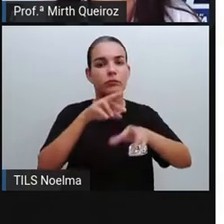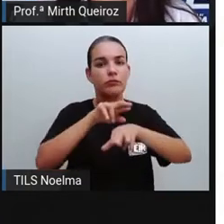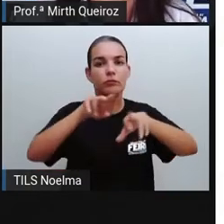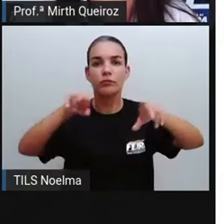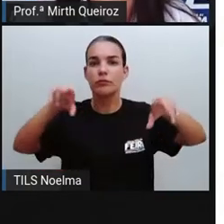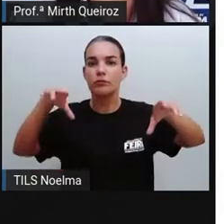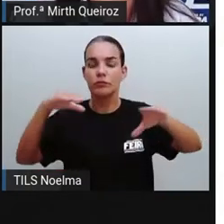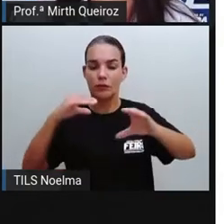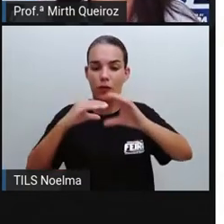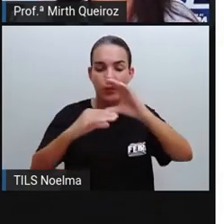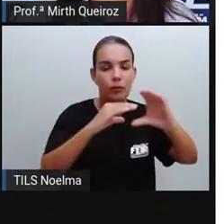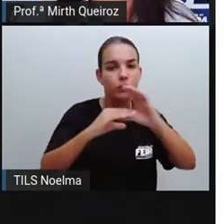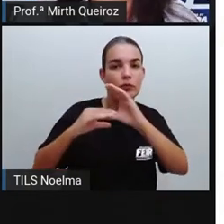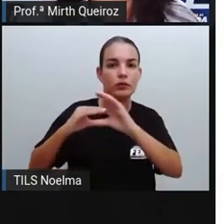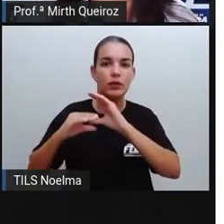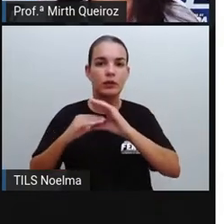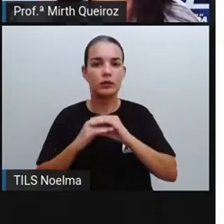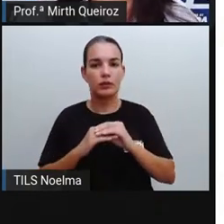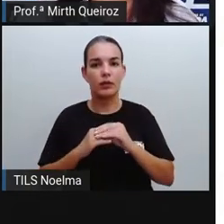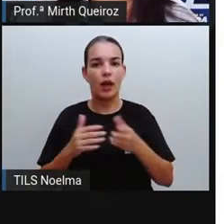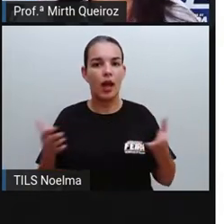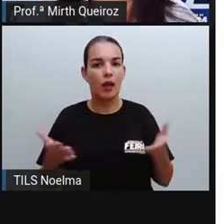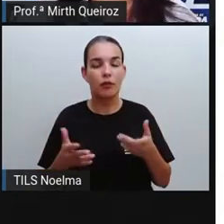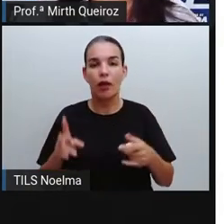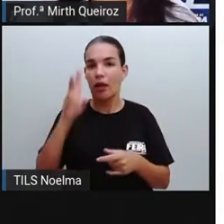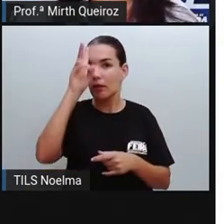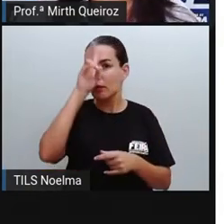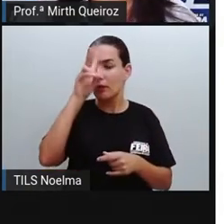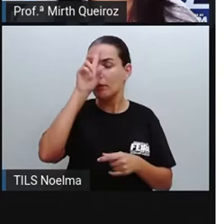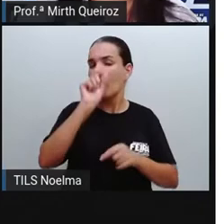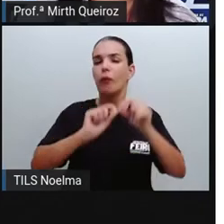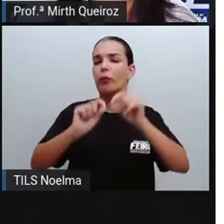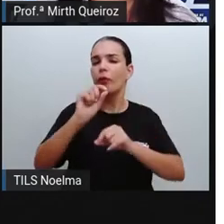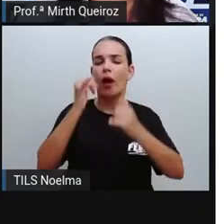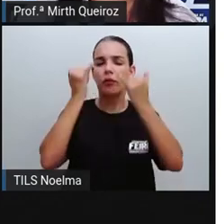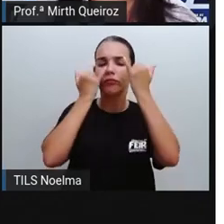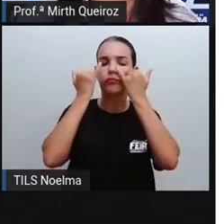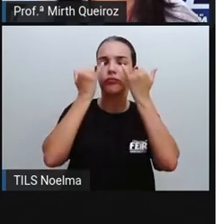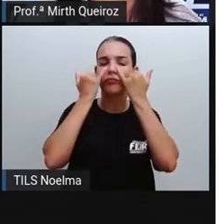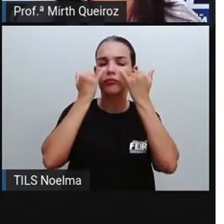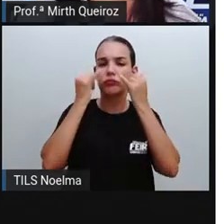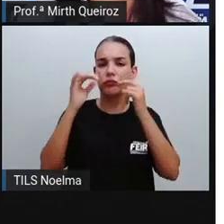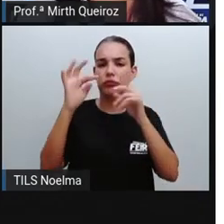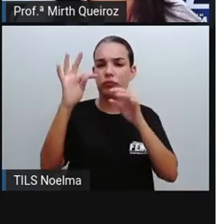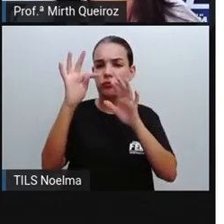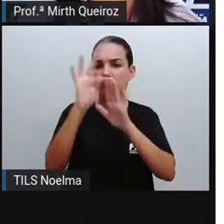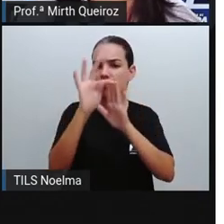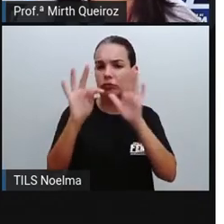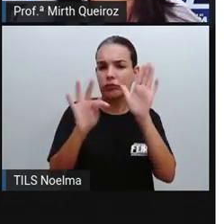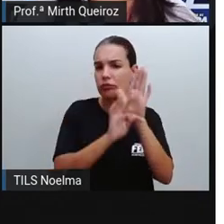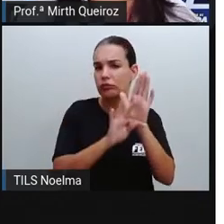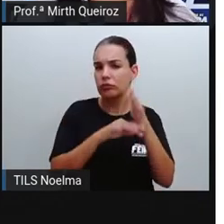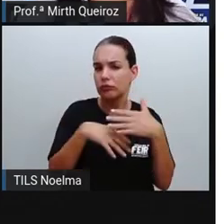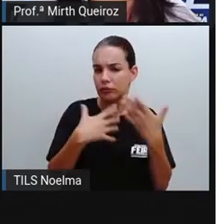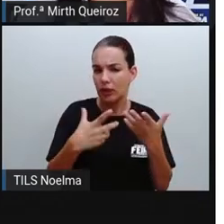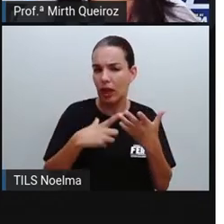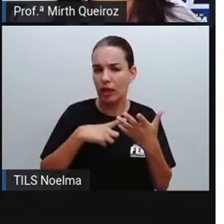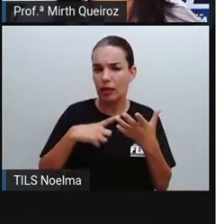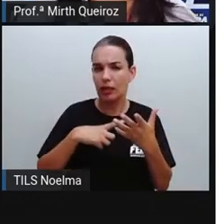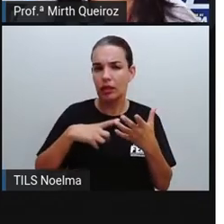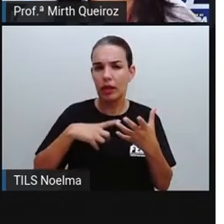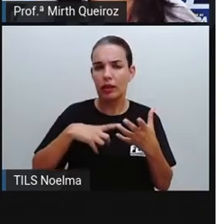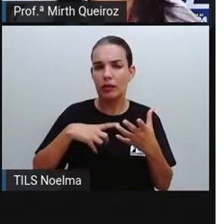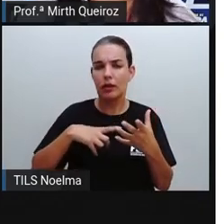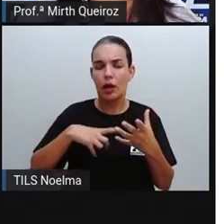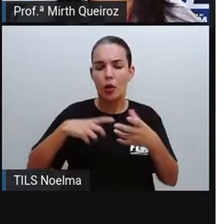vai relembrando o que são gêneros textuais mesmo, né? Em nosso cotidiano, diversas são as esferas de produção da